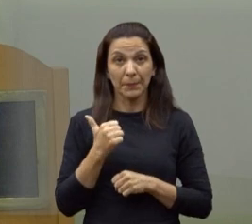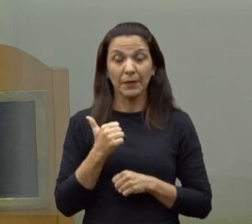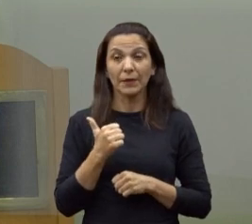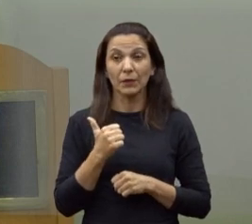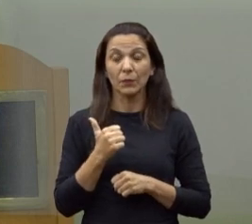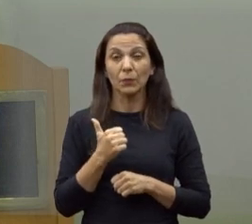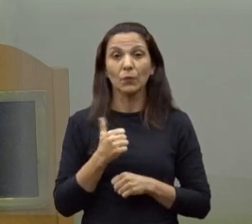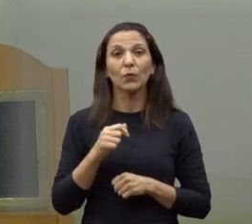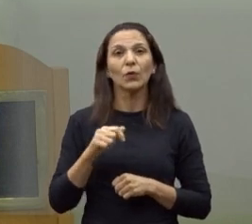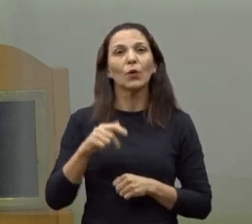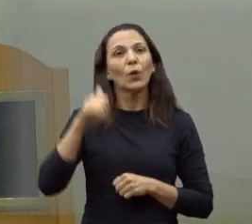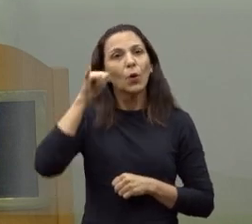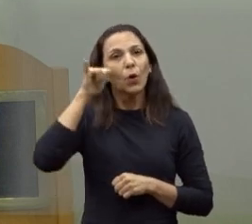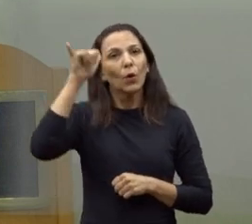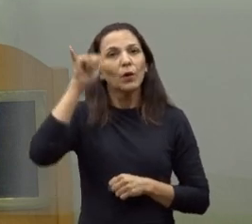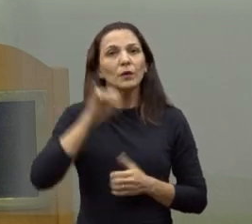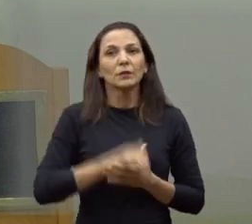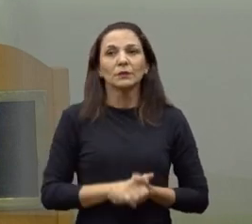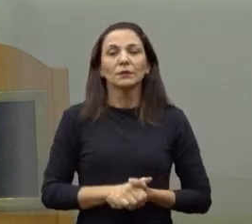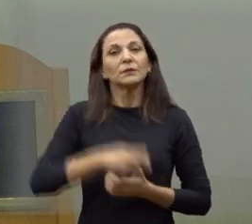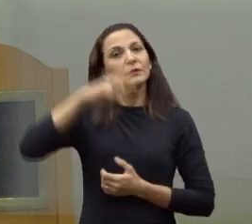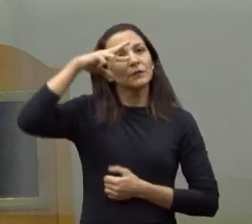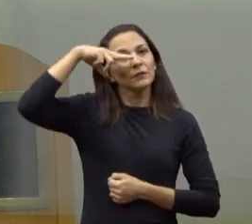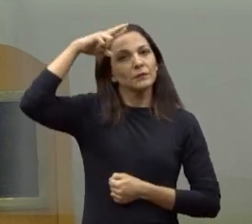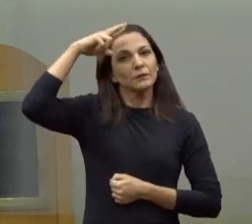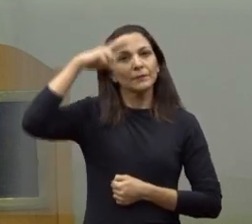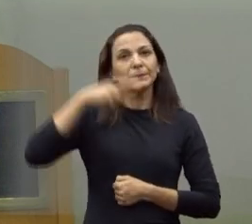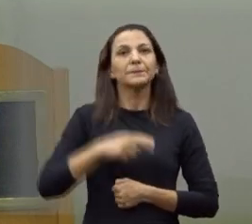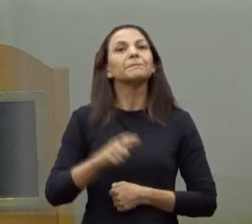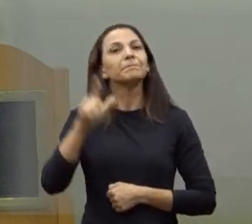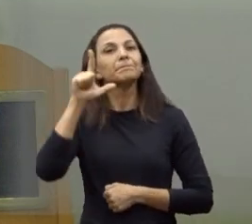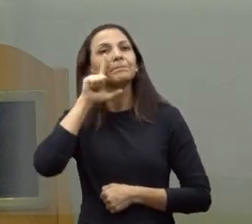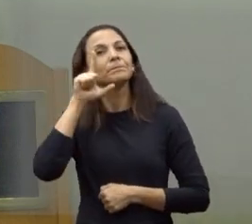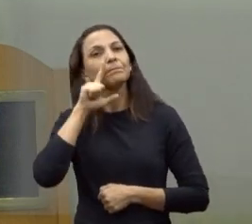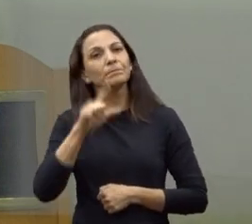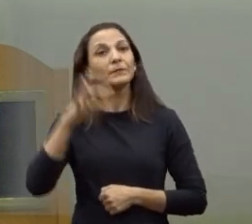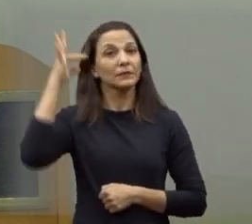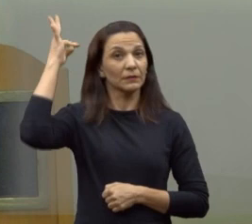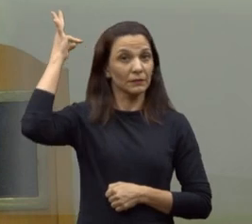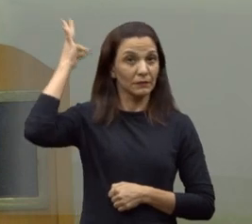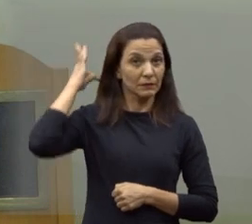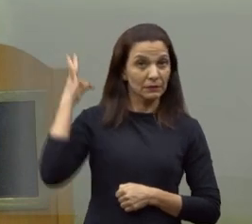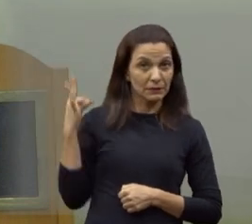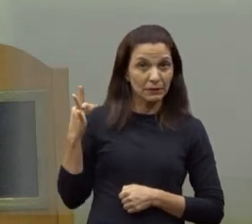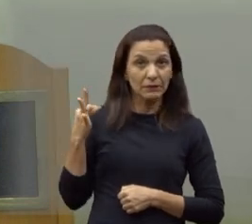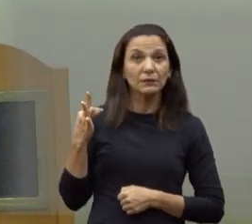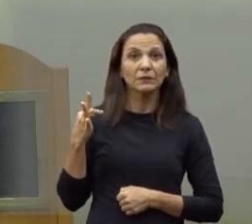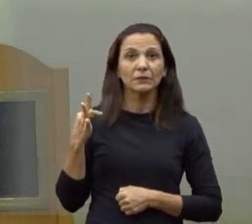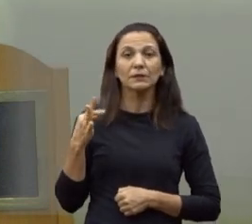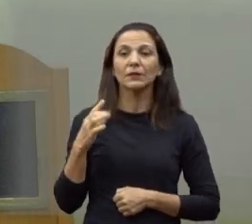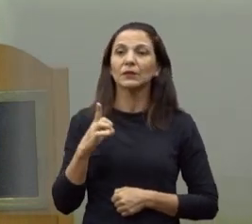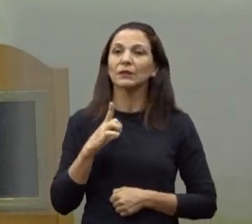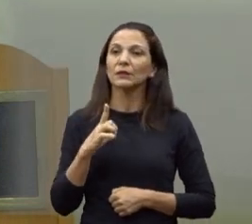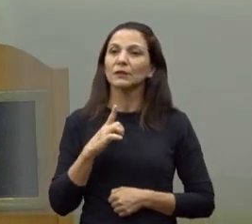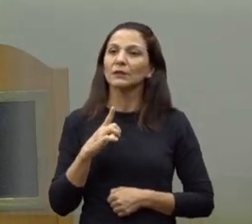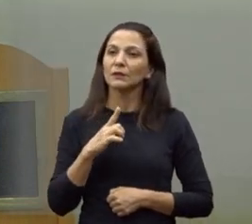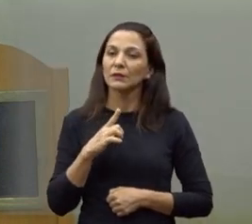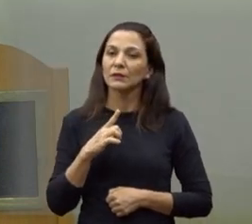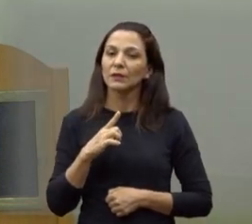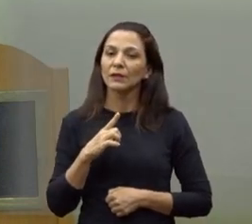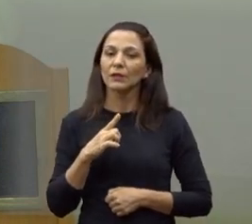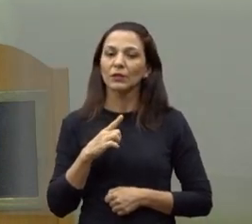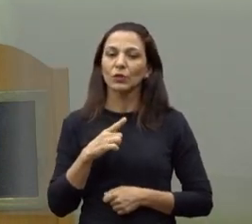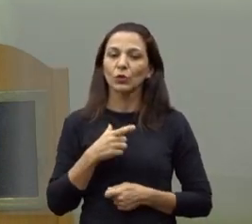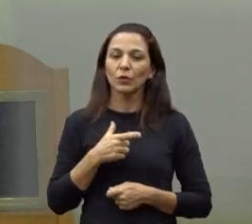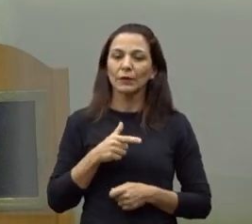Aloysio Bras do Boi, Rafael De Ange, Lucas Greco e Tainara Faria, pela bela condução que teve nesse